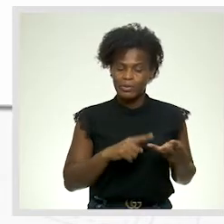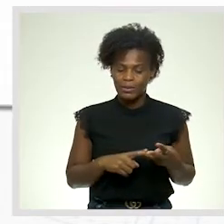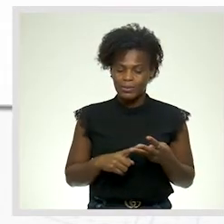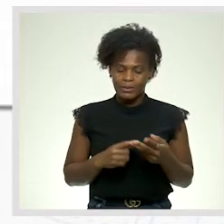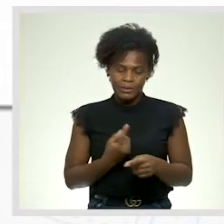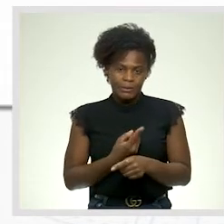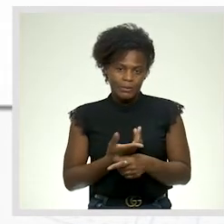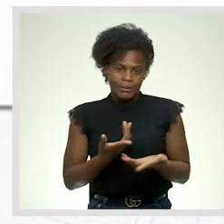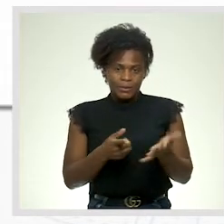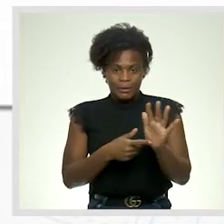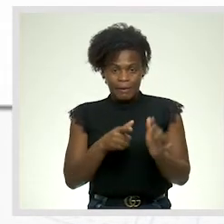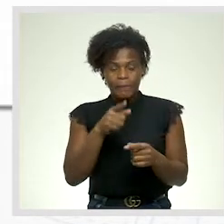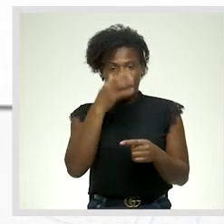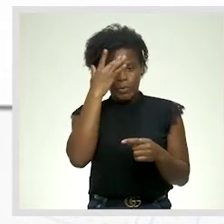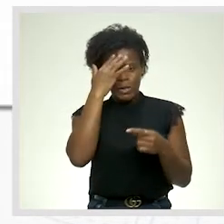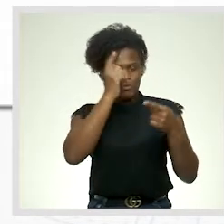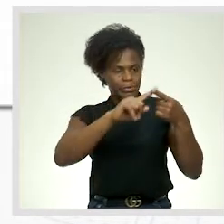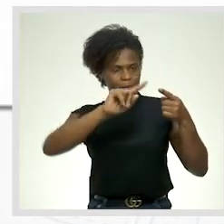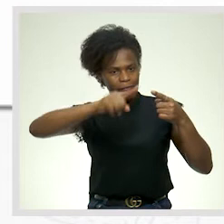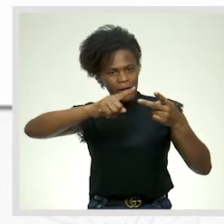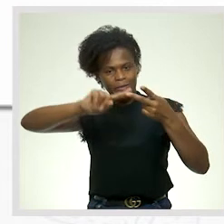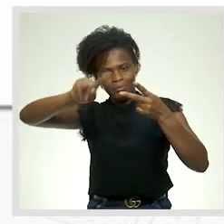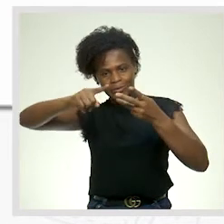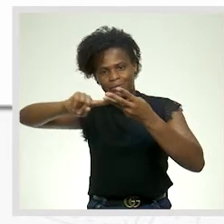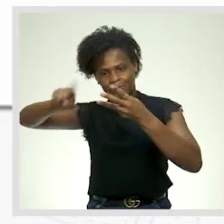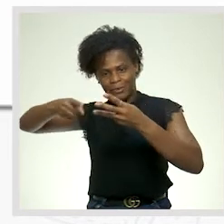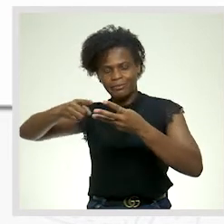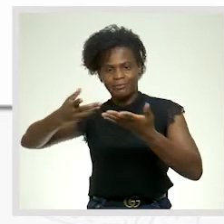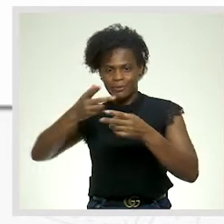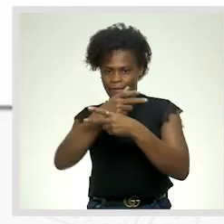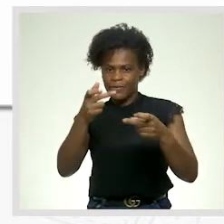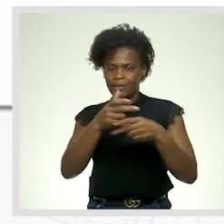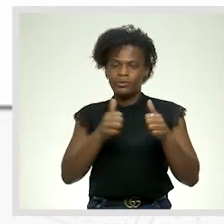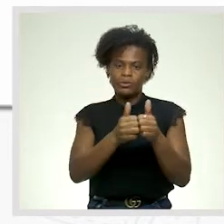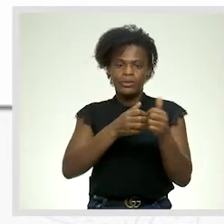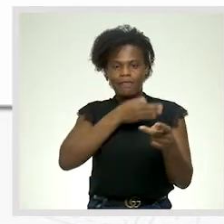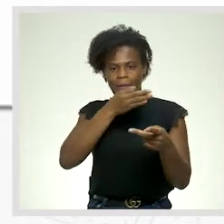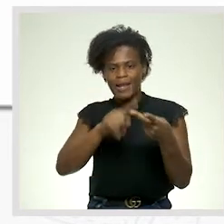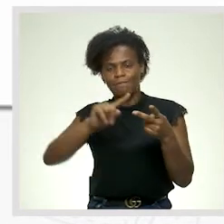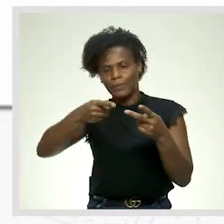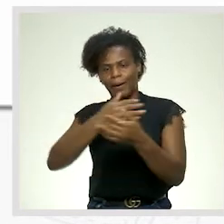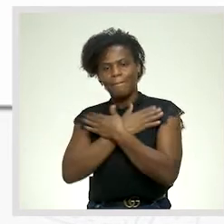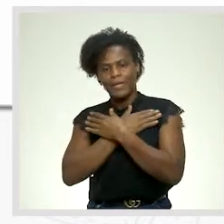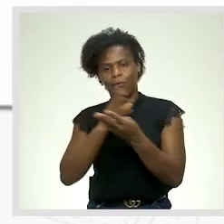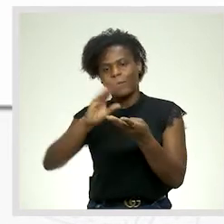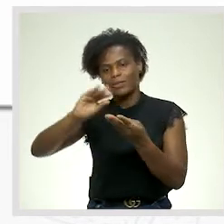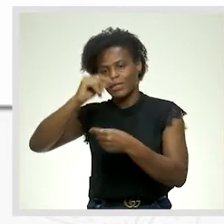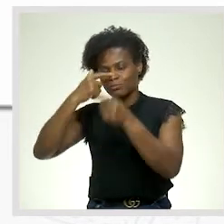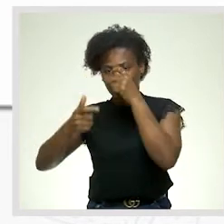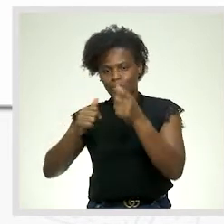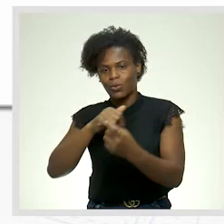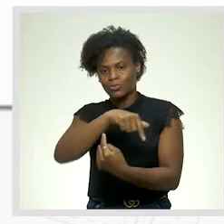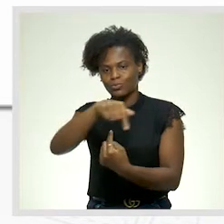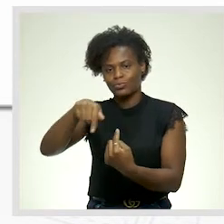Então, temos enumeração na frase Junto dos familiares, amigos e demais pessoas que te